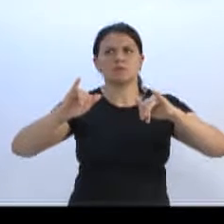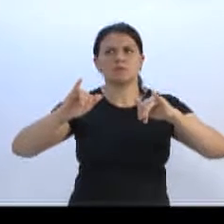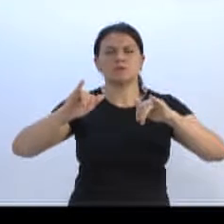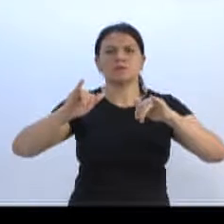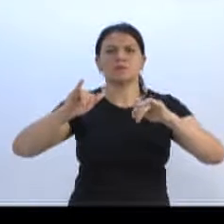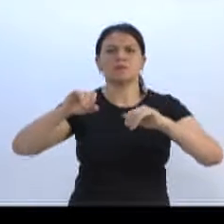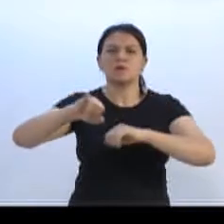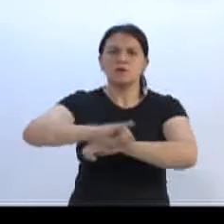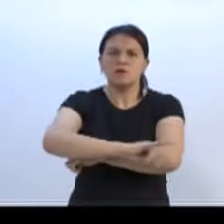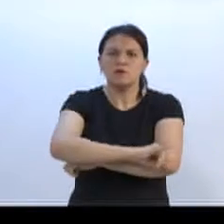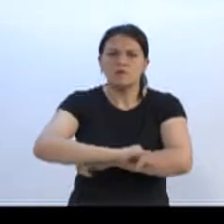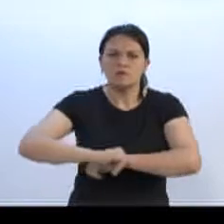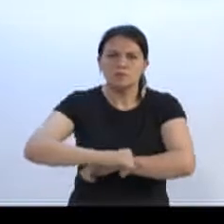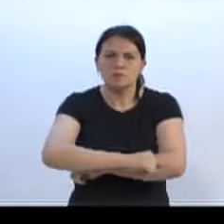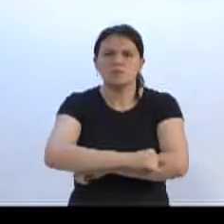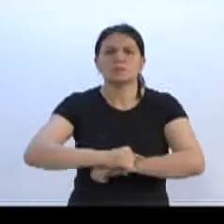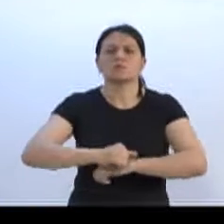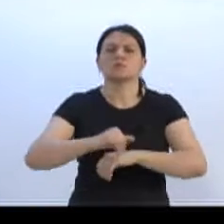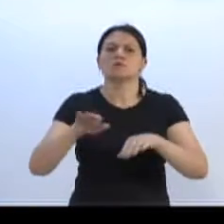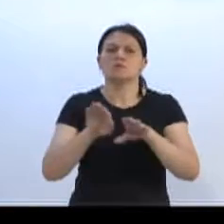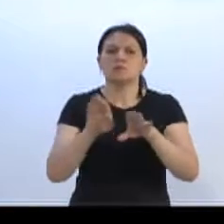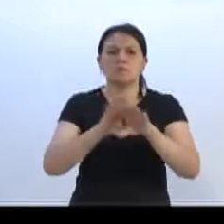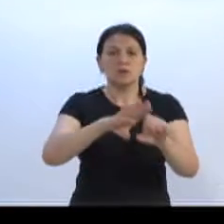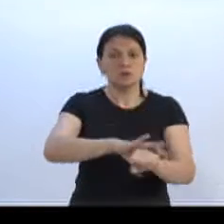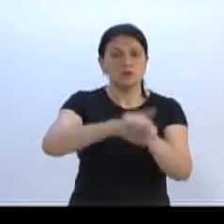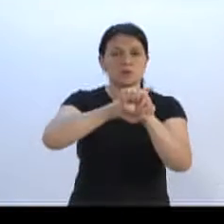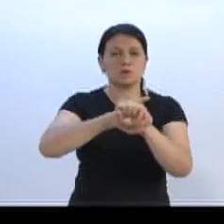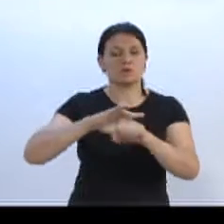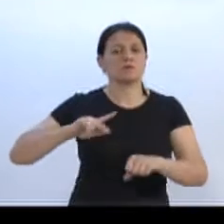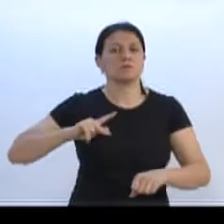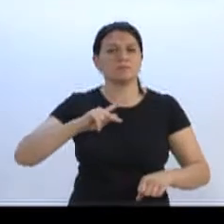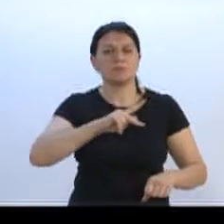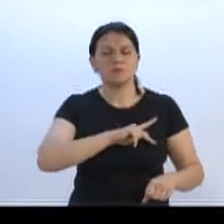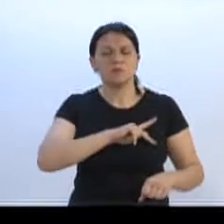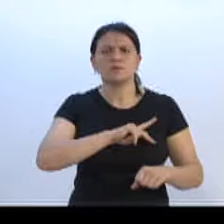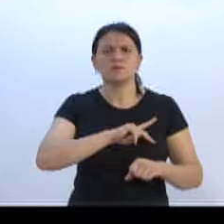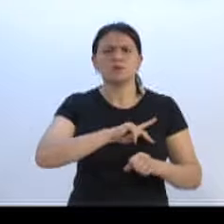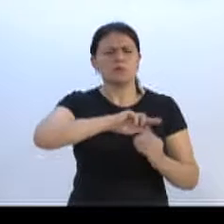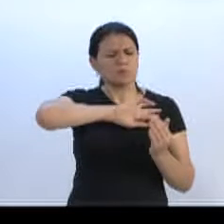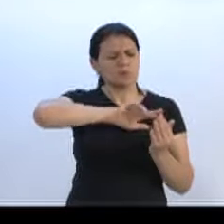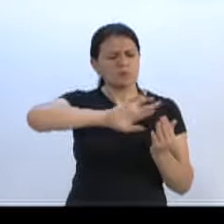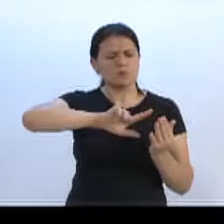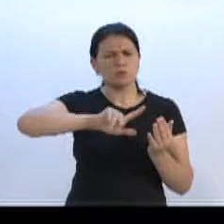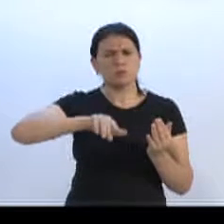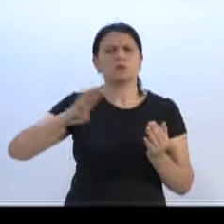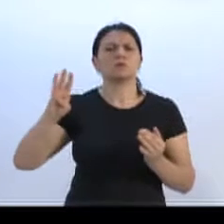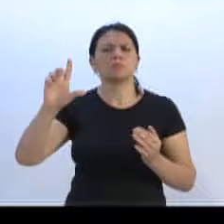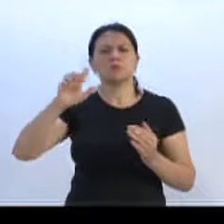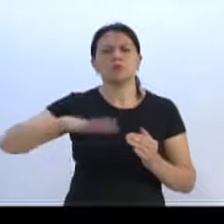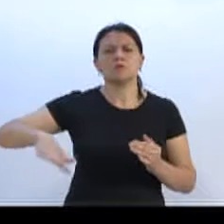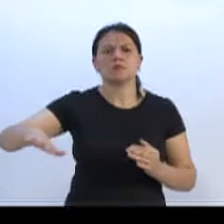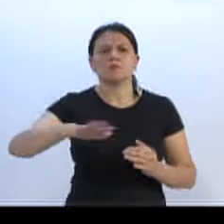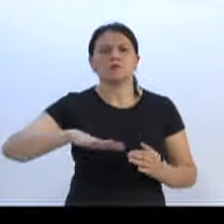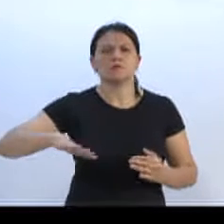infraestrutura, enfim, mais essa da segurança pública e muitos outros investimentos em Blumenau e região.